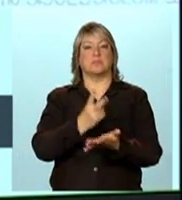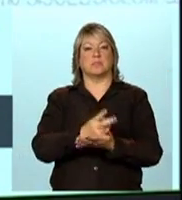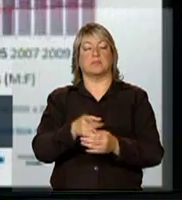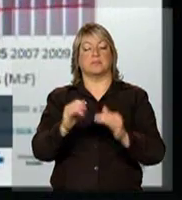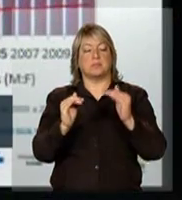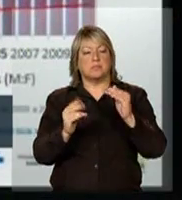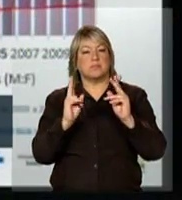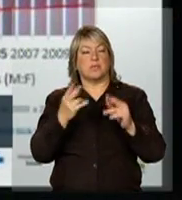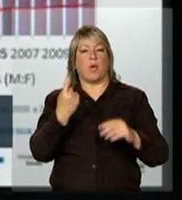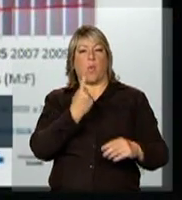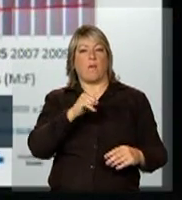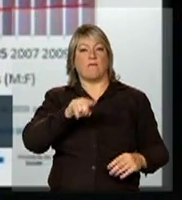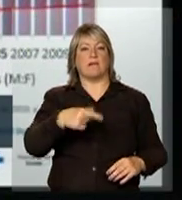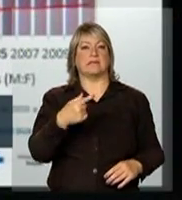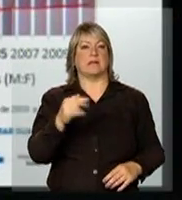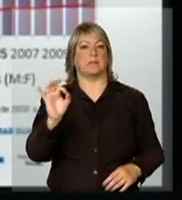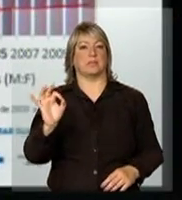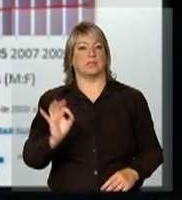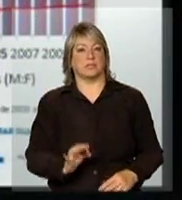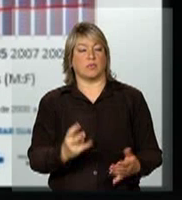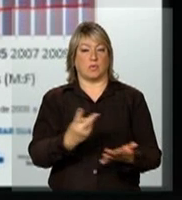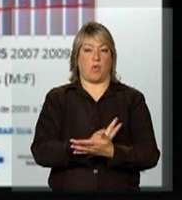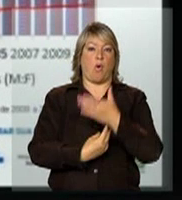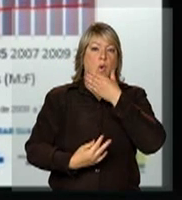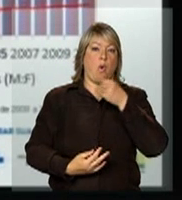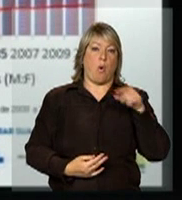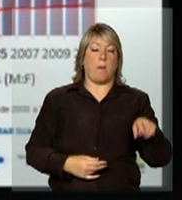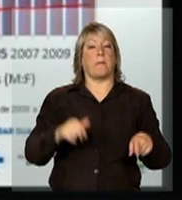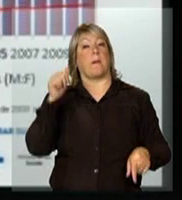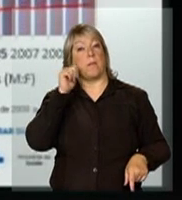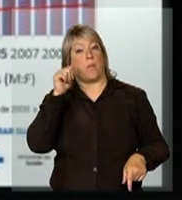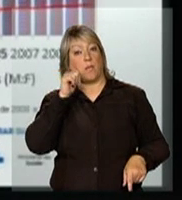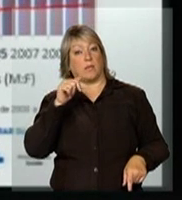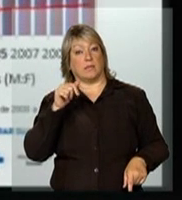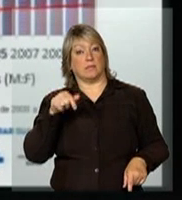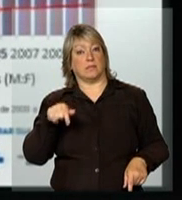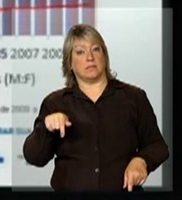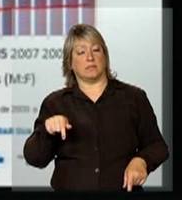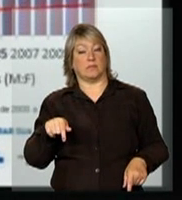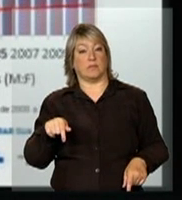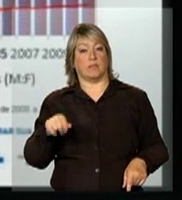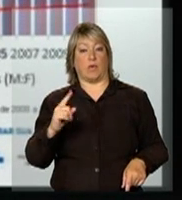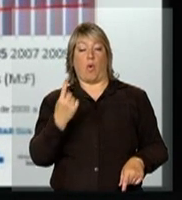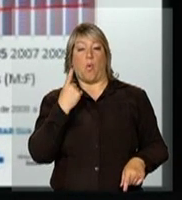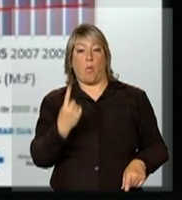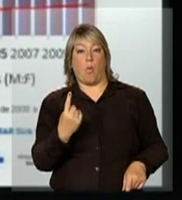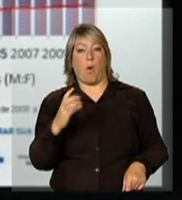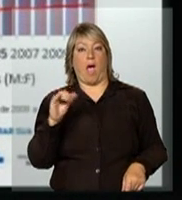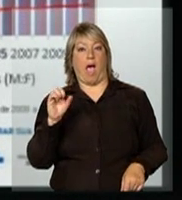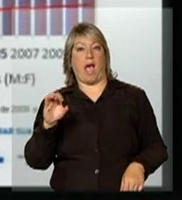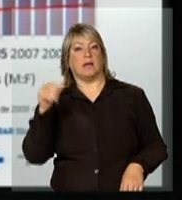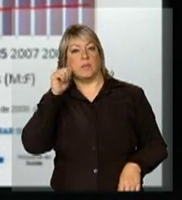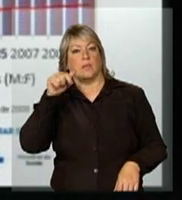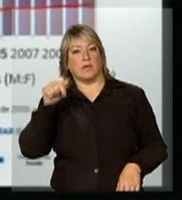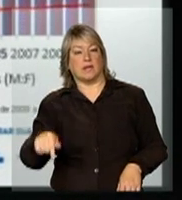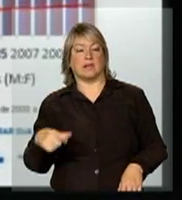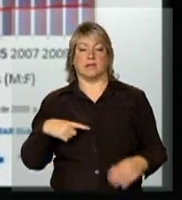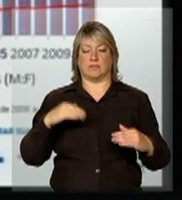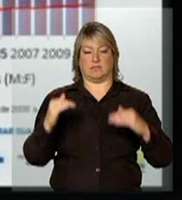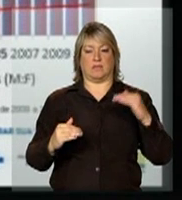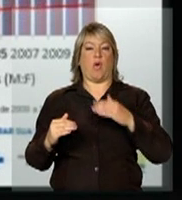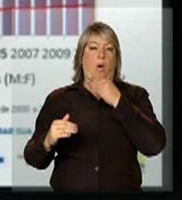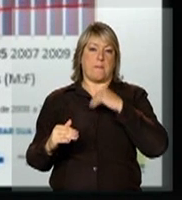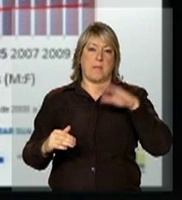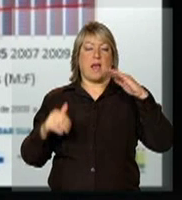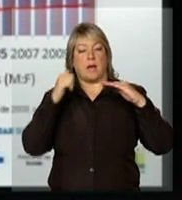em torno de 1,7 casos em homens, em mulheres, em homens para um caso em mulher, nos últimos dez anos tem variado por aí, 1